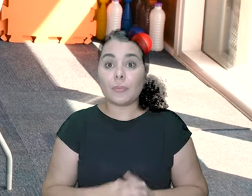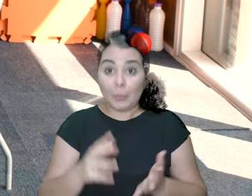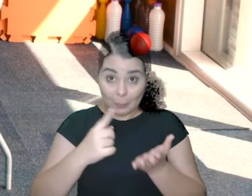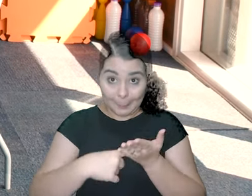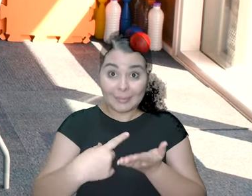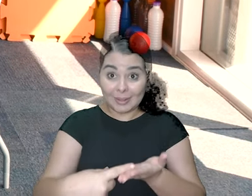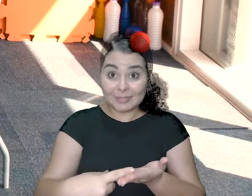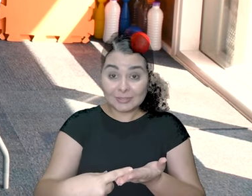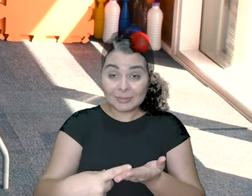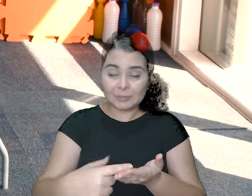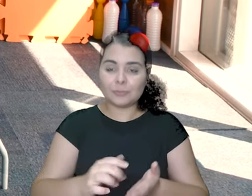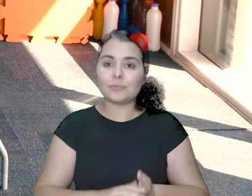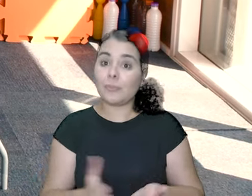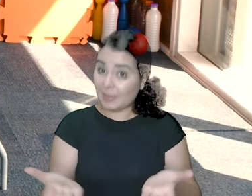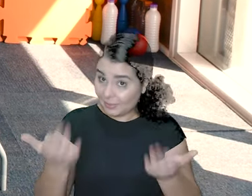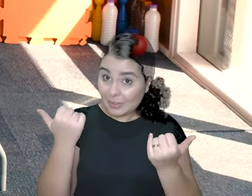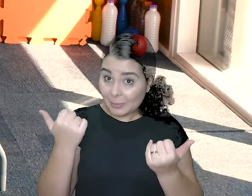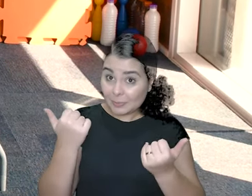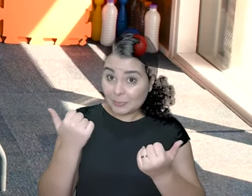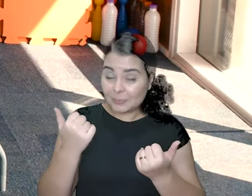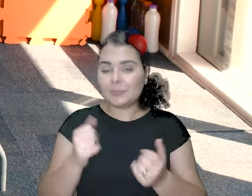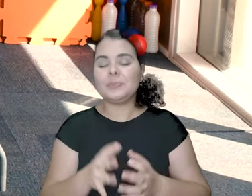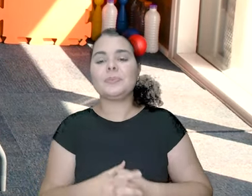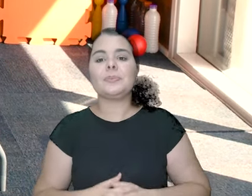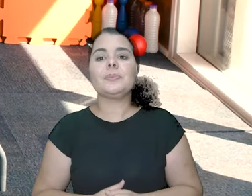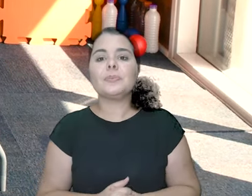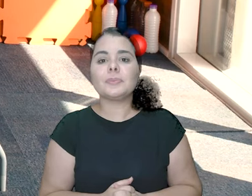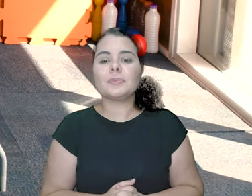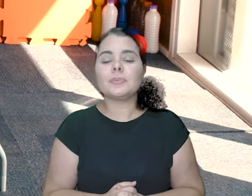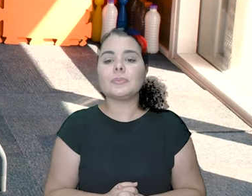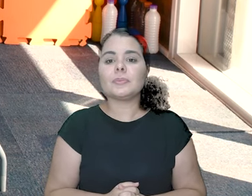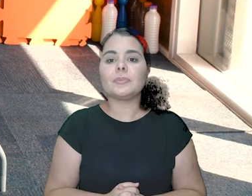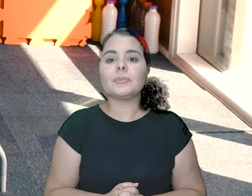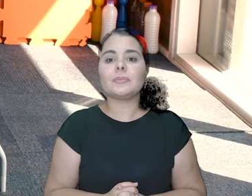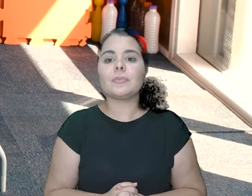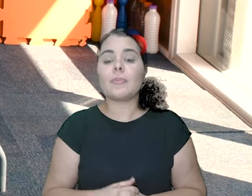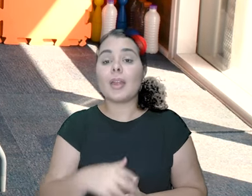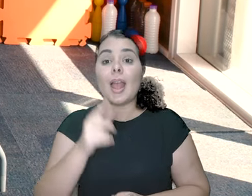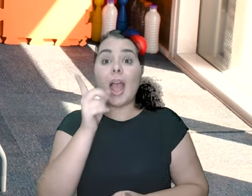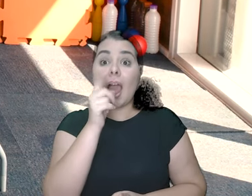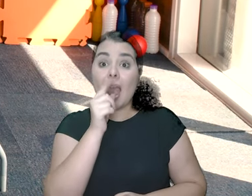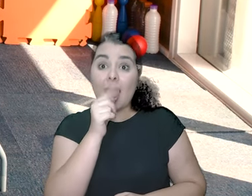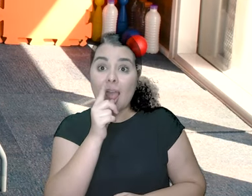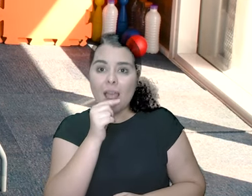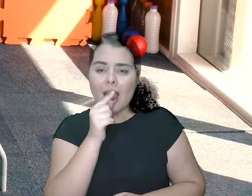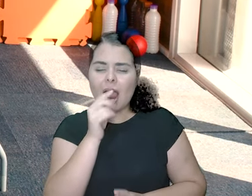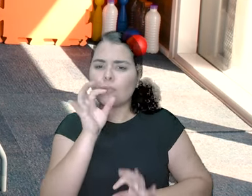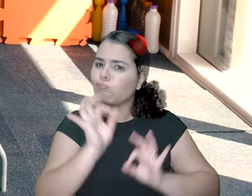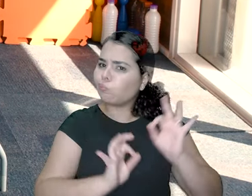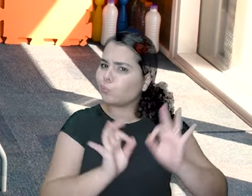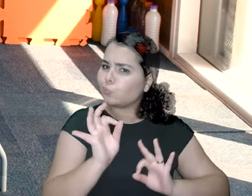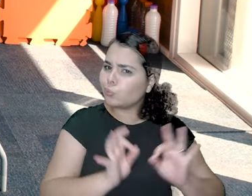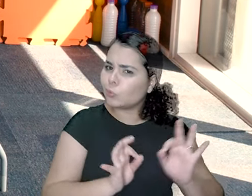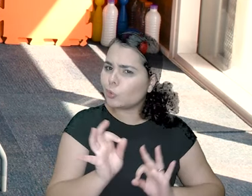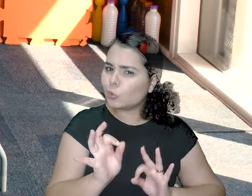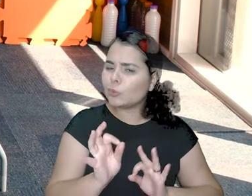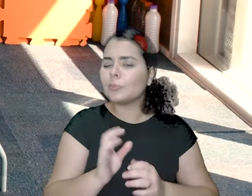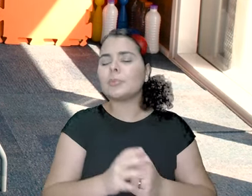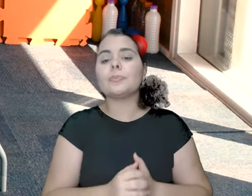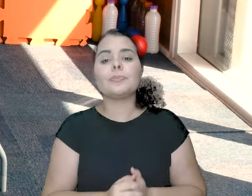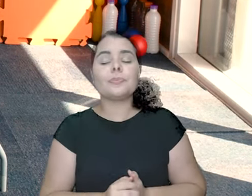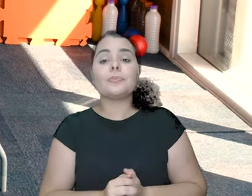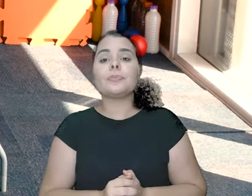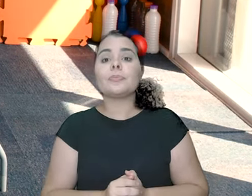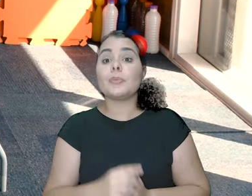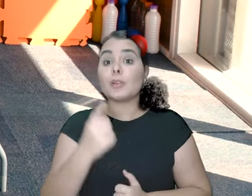sentou. Combinado? Vamos lá? Bora ampliar. Pega a garrafa de água. Deixa